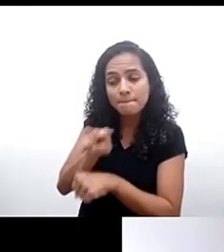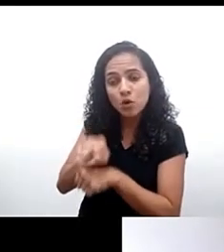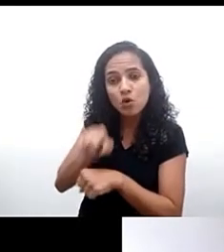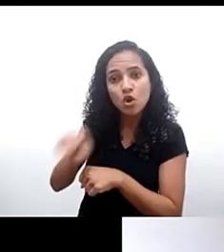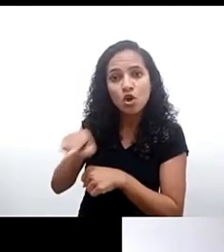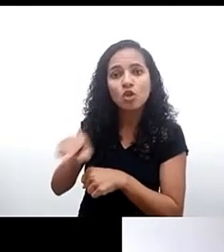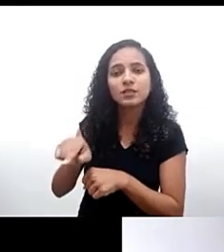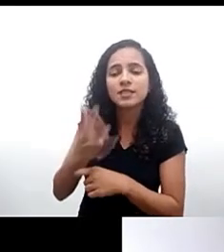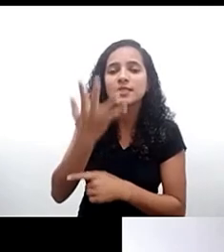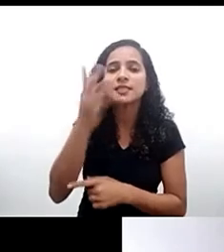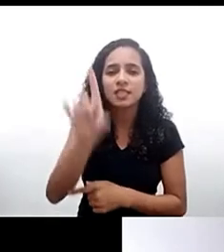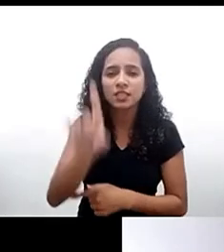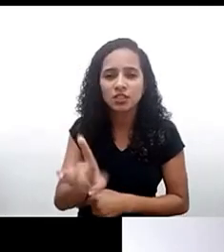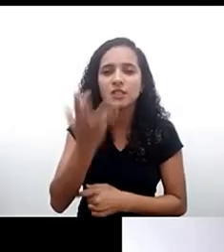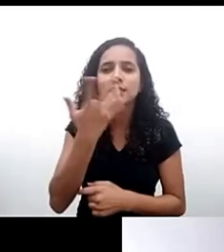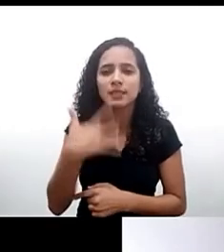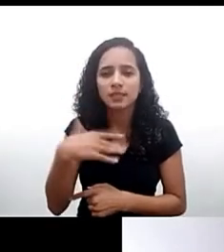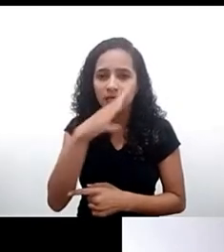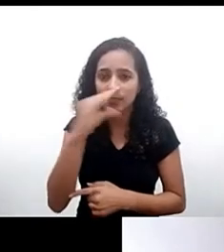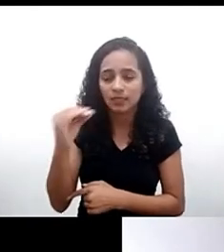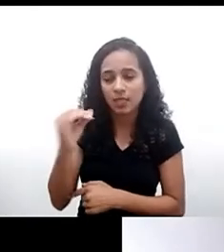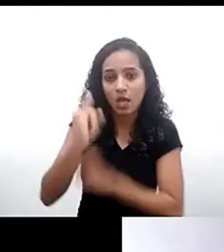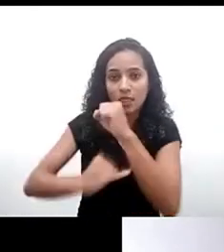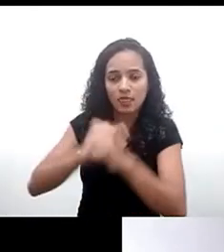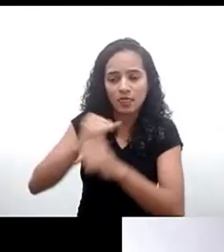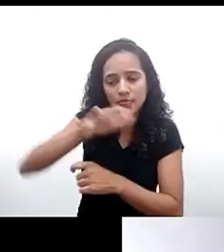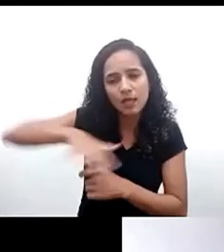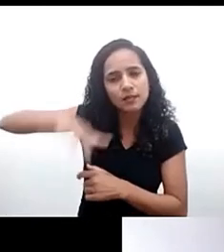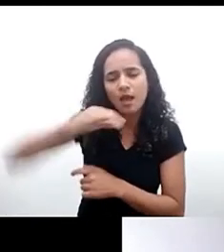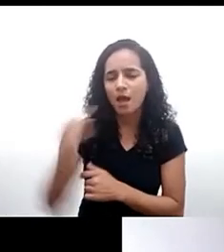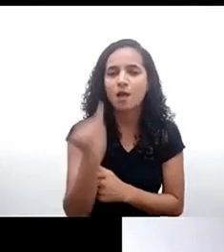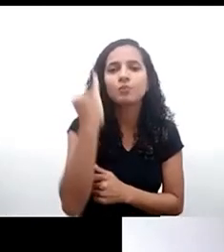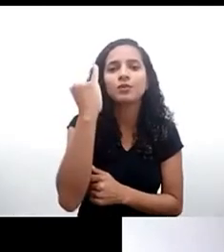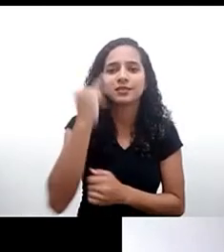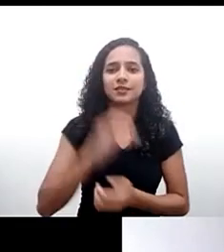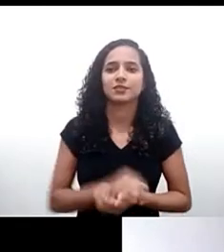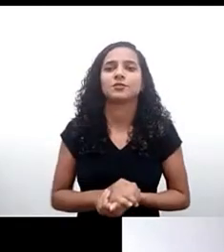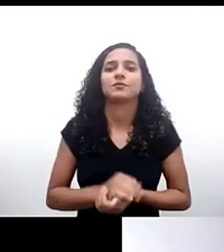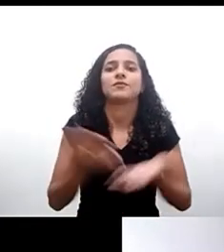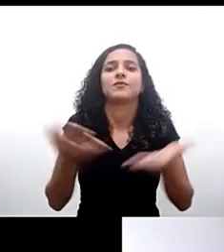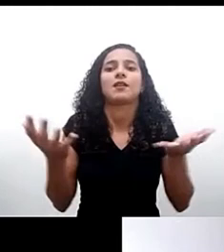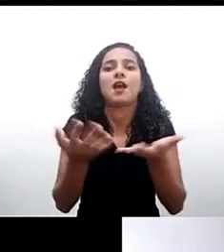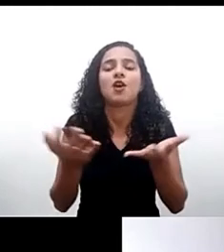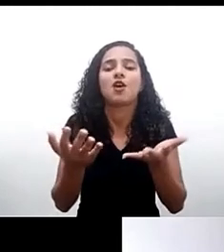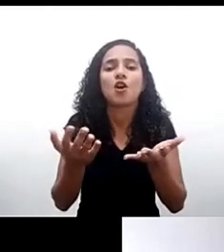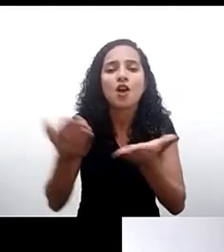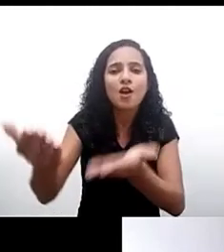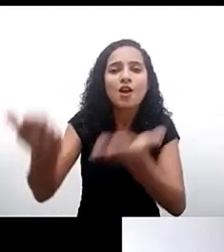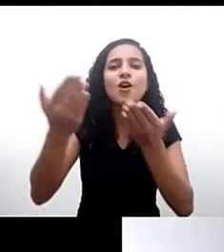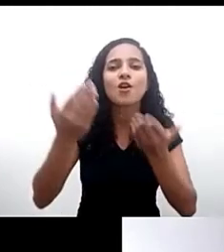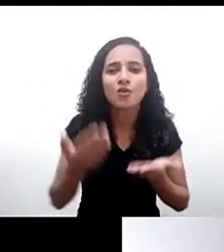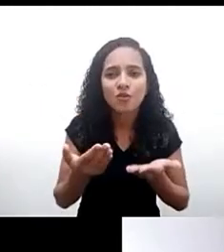direitos de crianças e adolescentes na internet é fundamental e agora para conversar conosco também gostaria de chamar